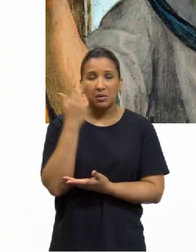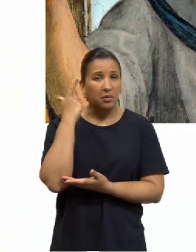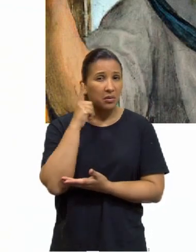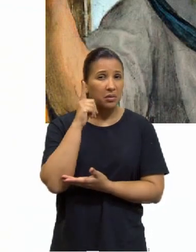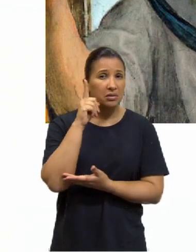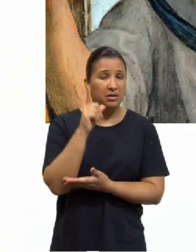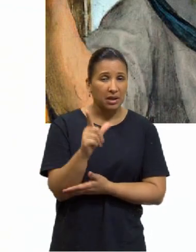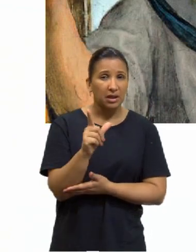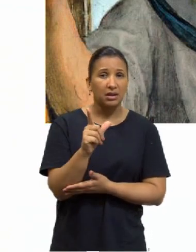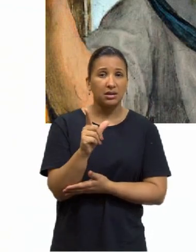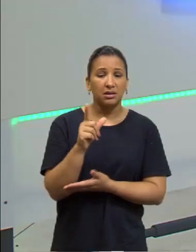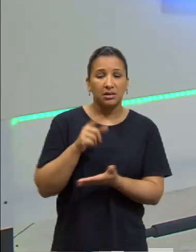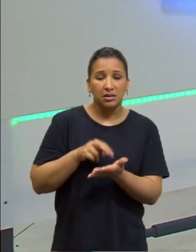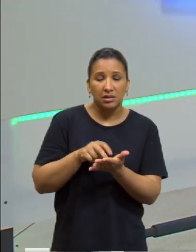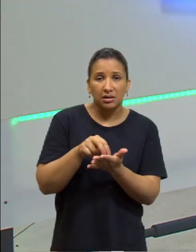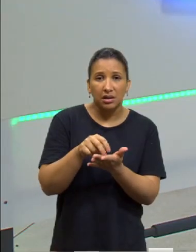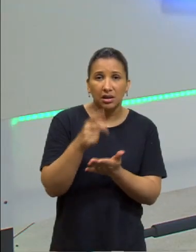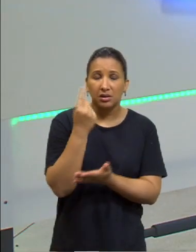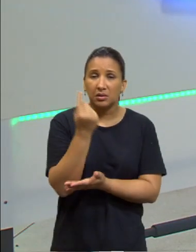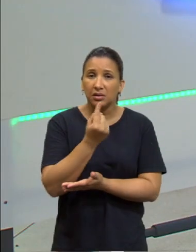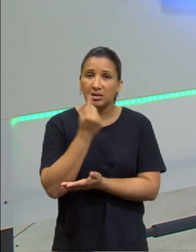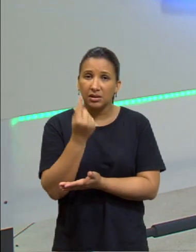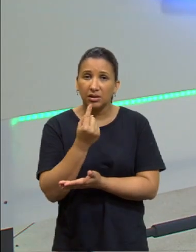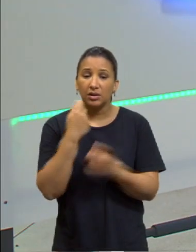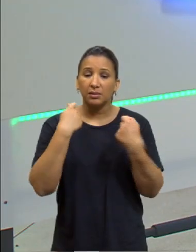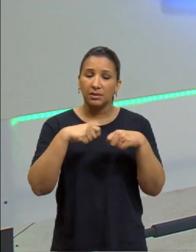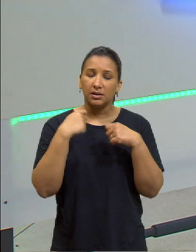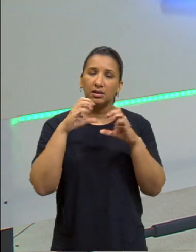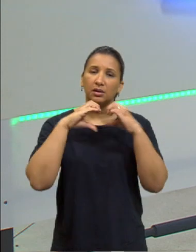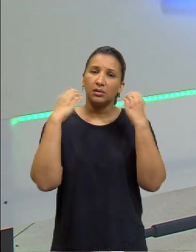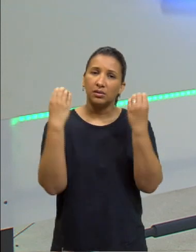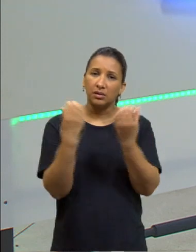Muito bem. Precisa da sociedade, da coletividade.